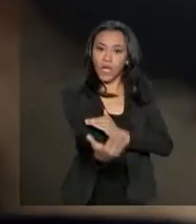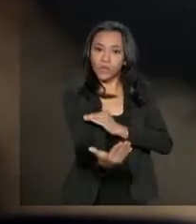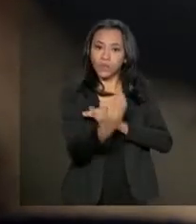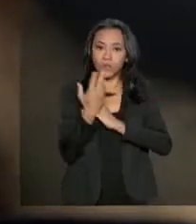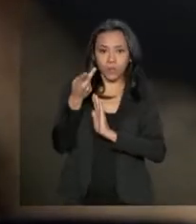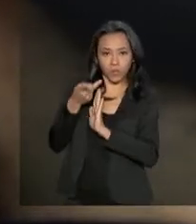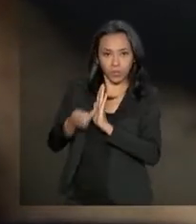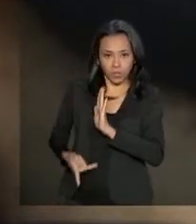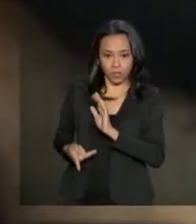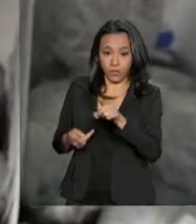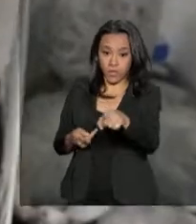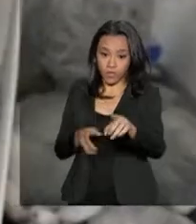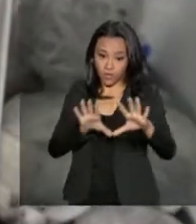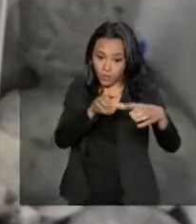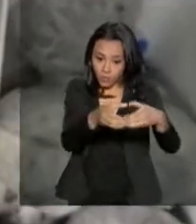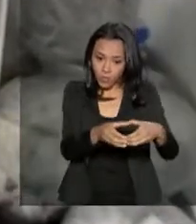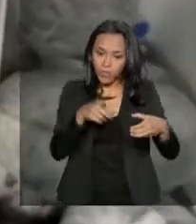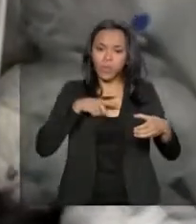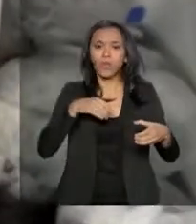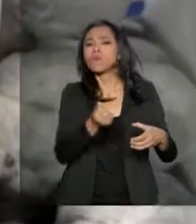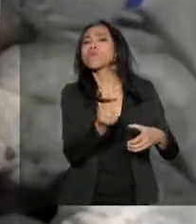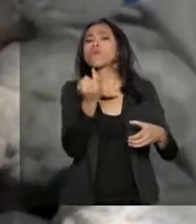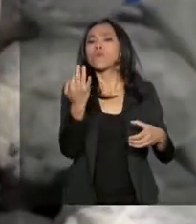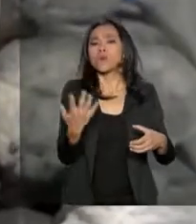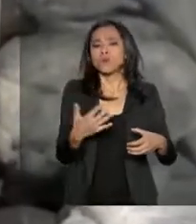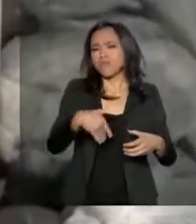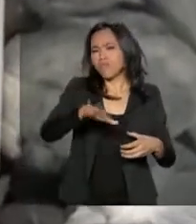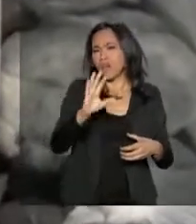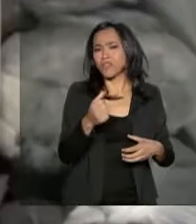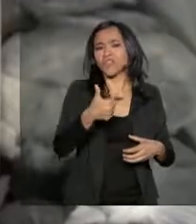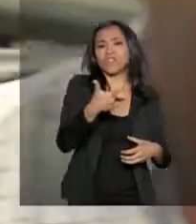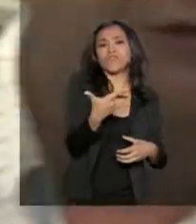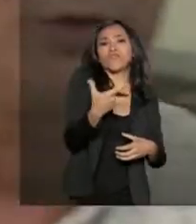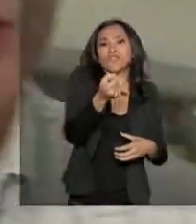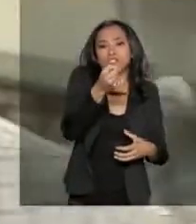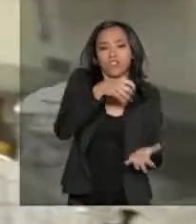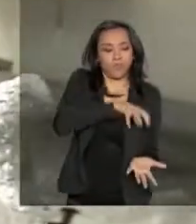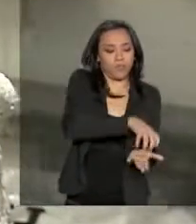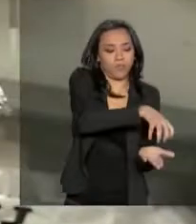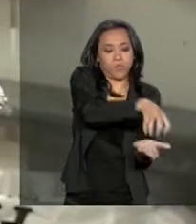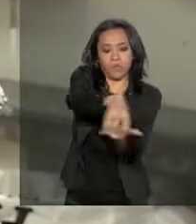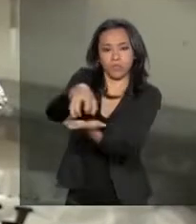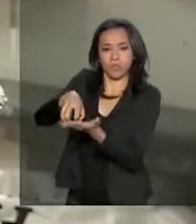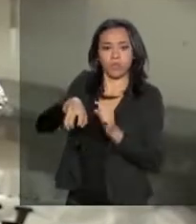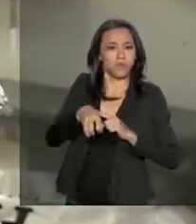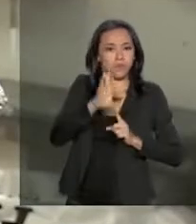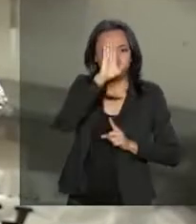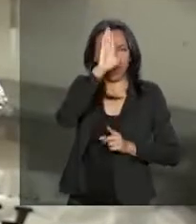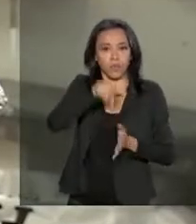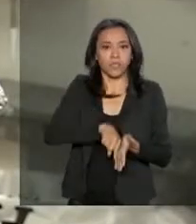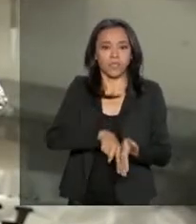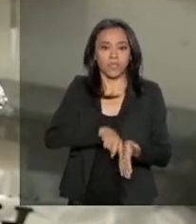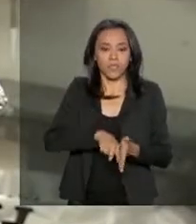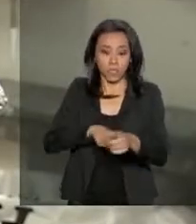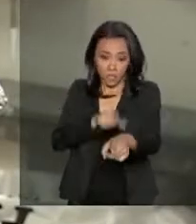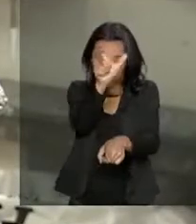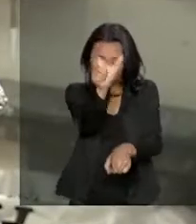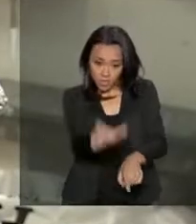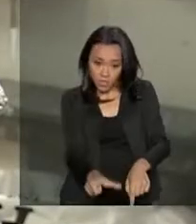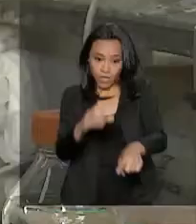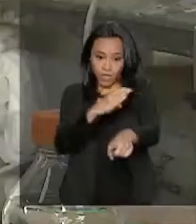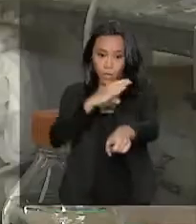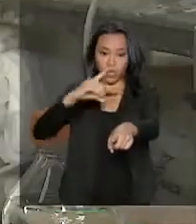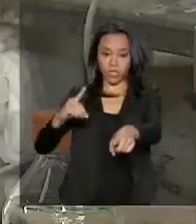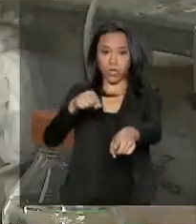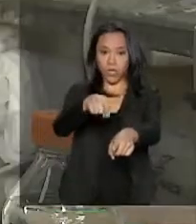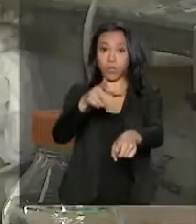grupo faz parte de um projeto que reúne mais de 20 instituições de pesquisa, sob a coordenação desse professor da Universidade de São